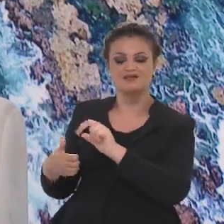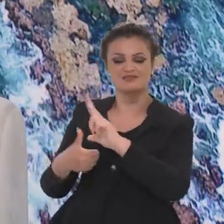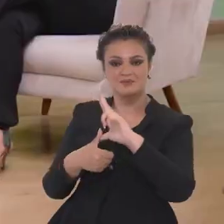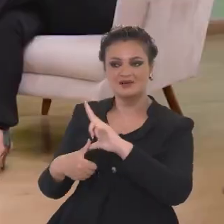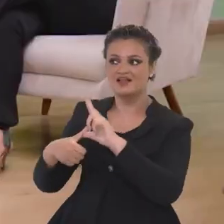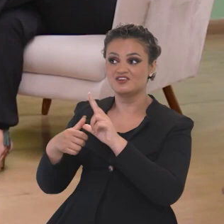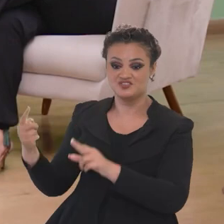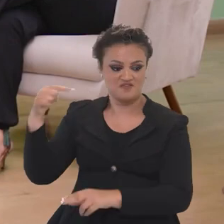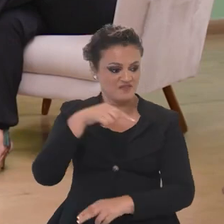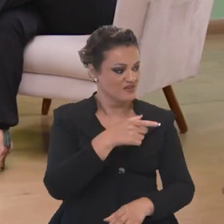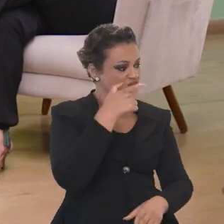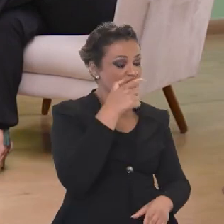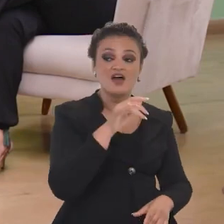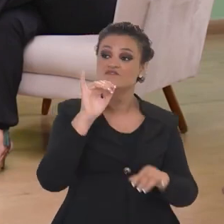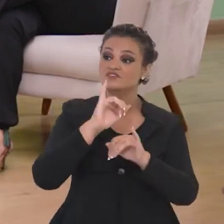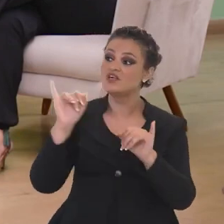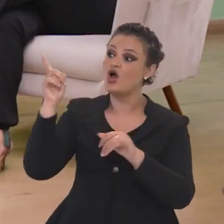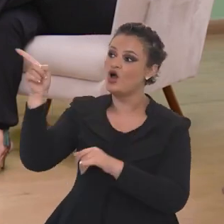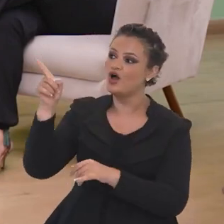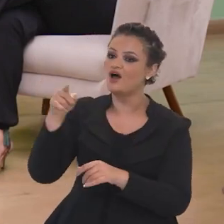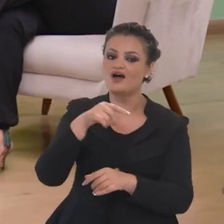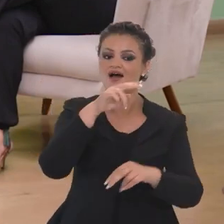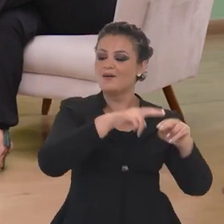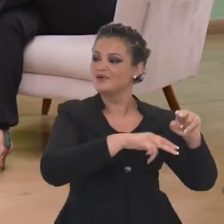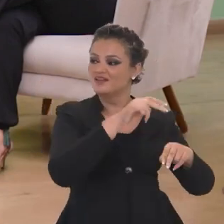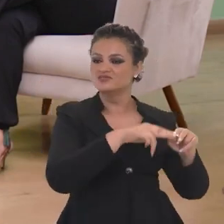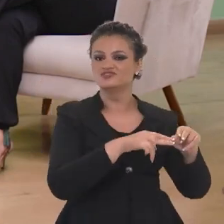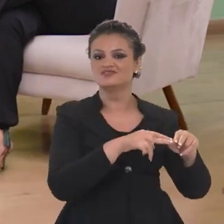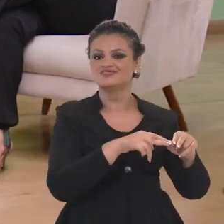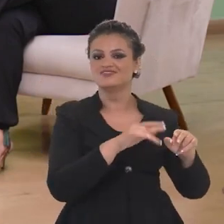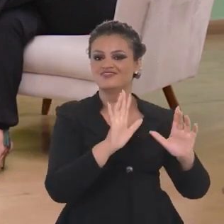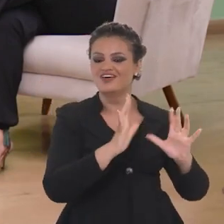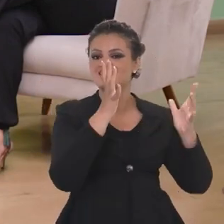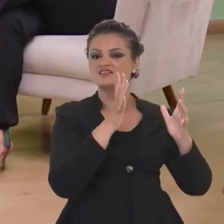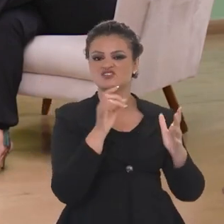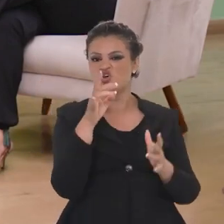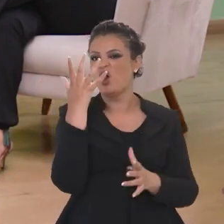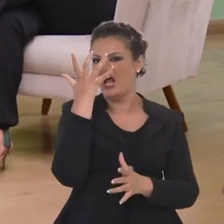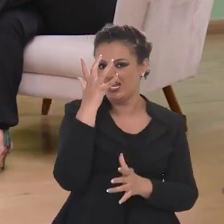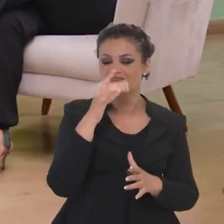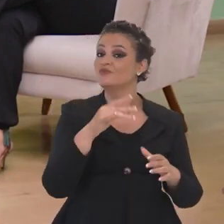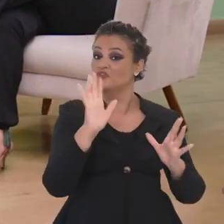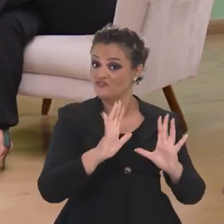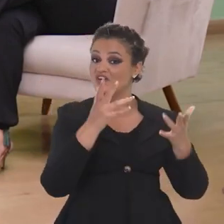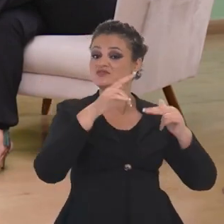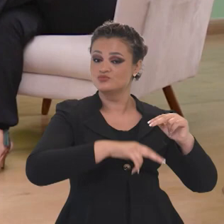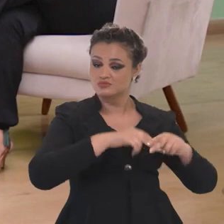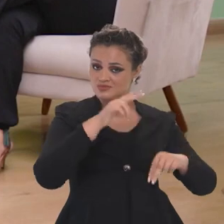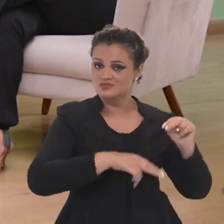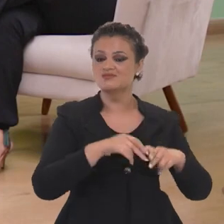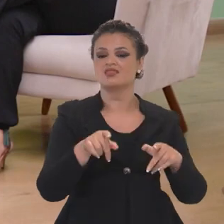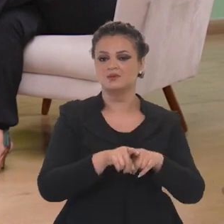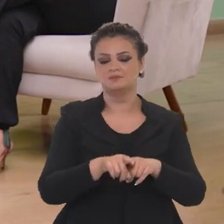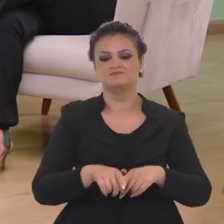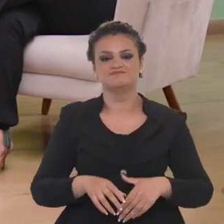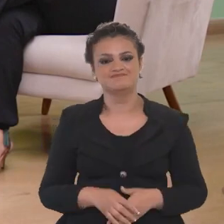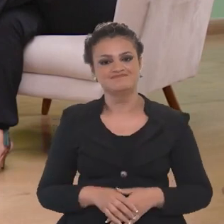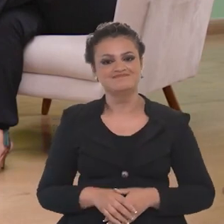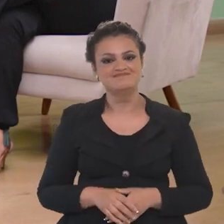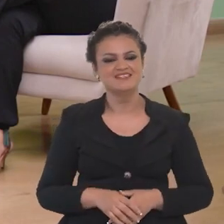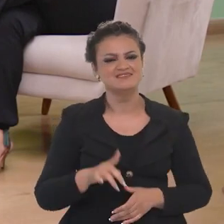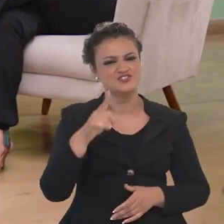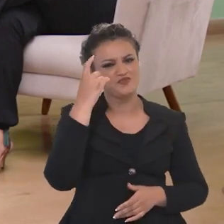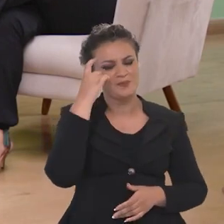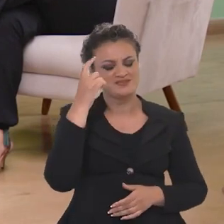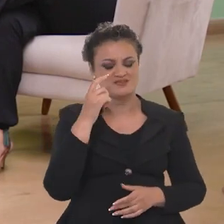América Latina também divulguem as nossas festas juninas, como divulgam o Carnaval. E é um grande festejo, uma grande atividade